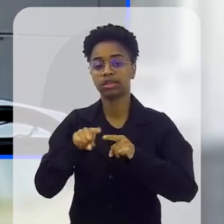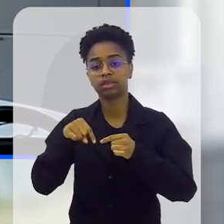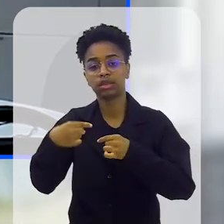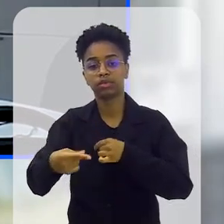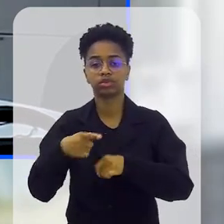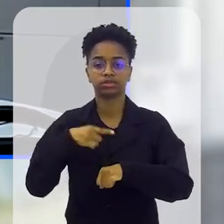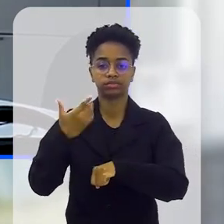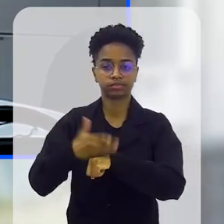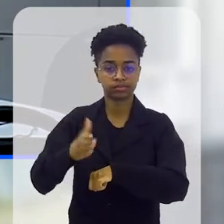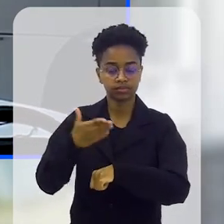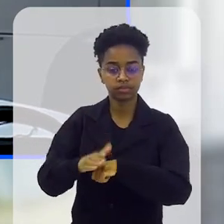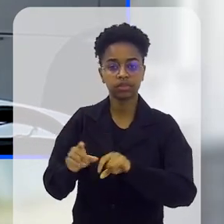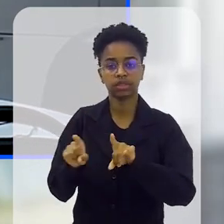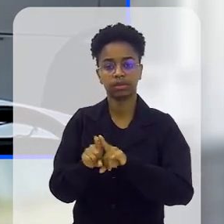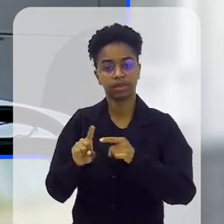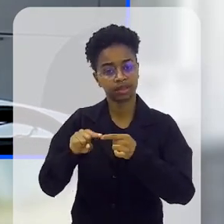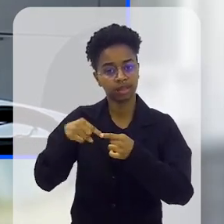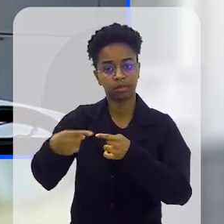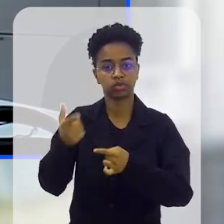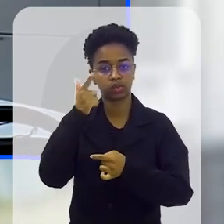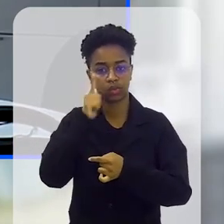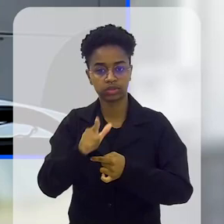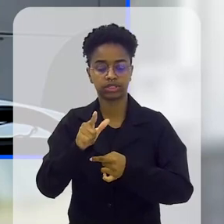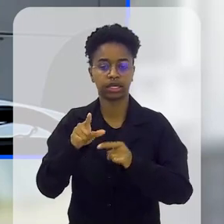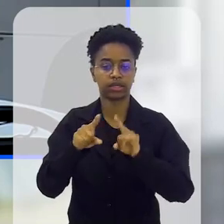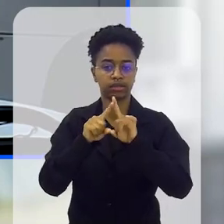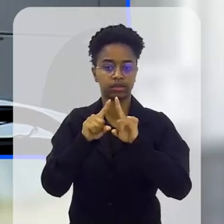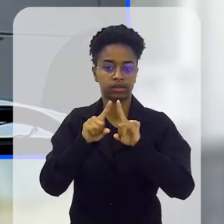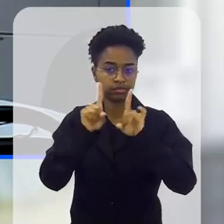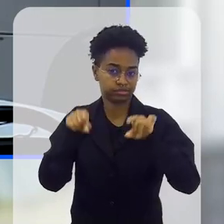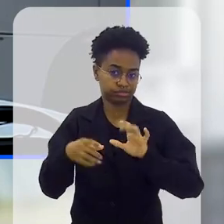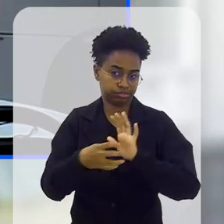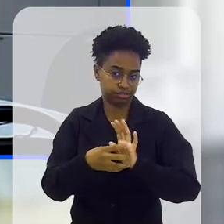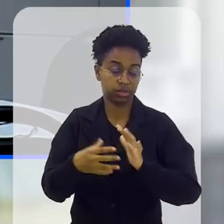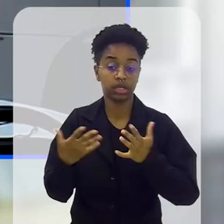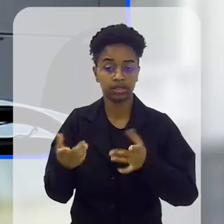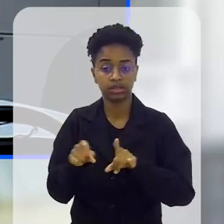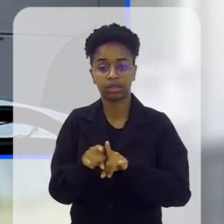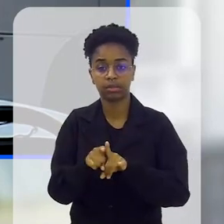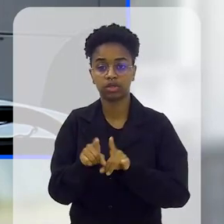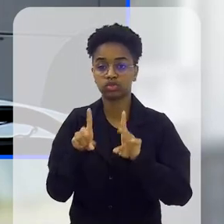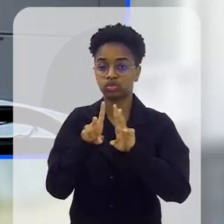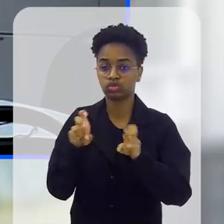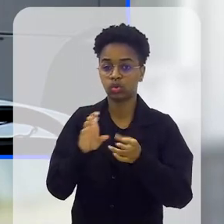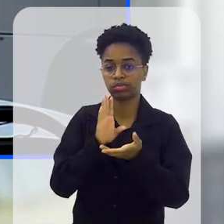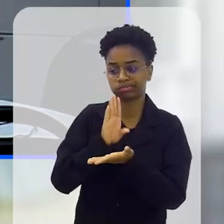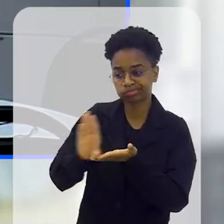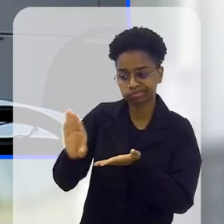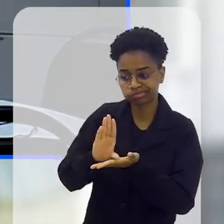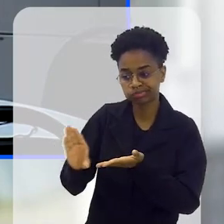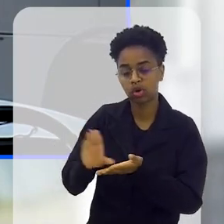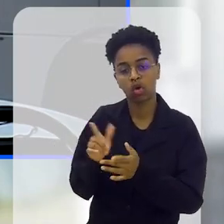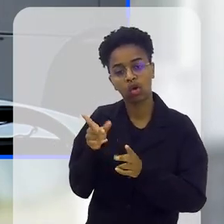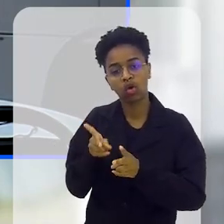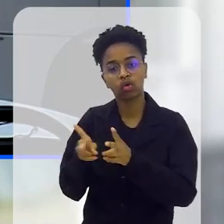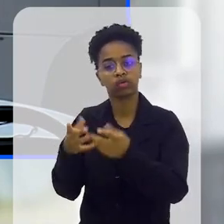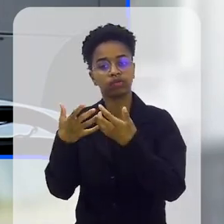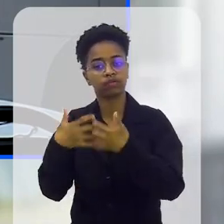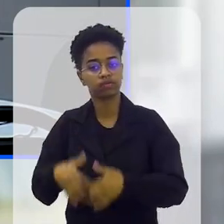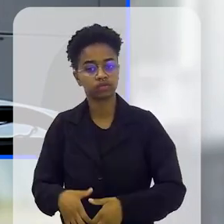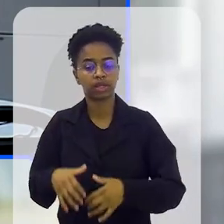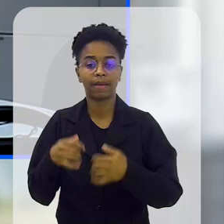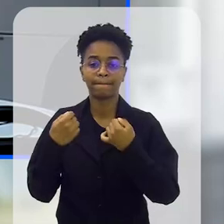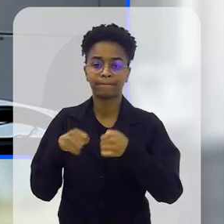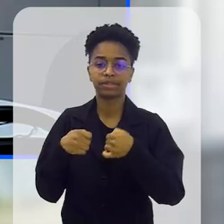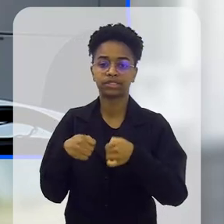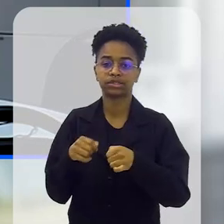e aí então ele vai participar do treinamento e depois ele é efetivado. em relação a captação para manter toda essa estrutura